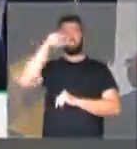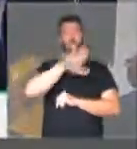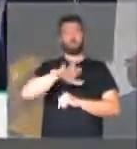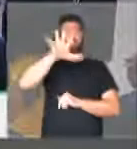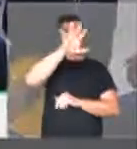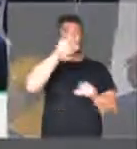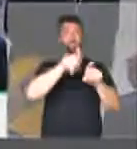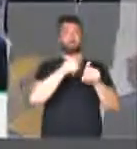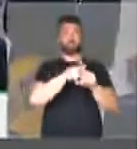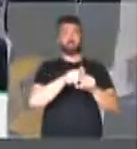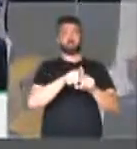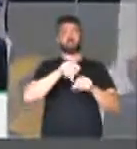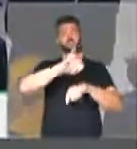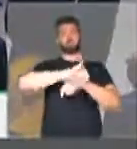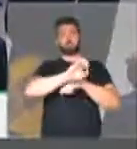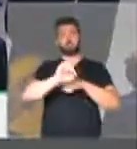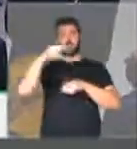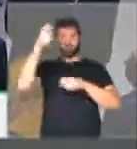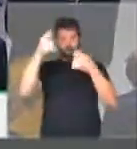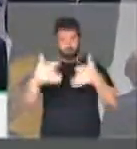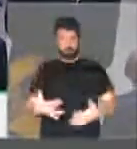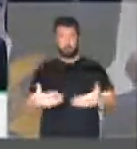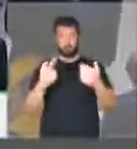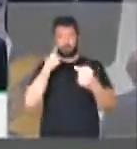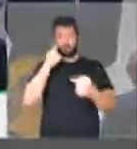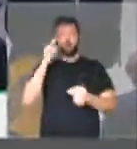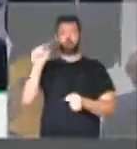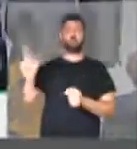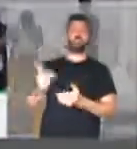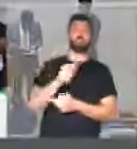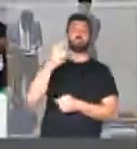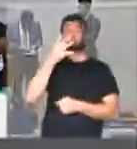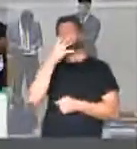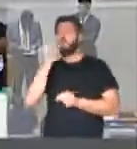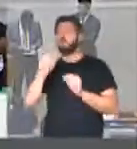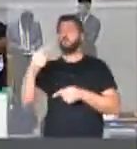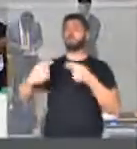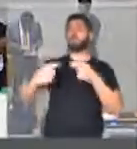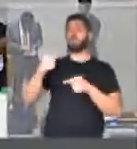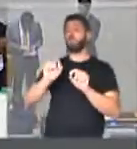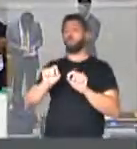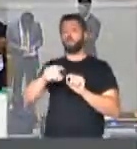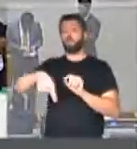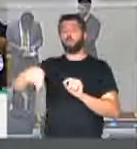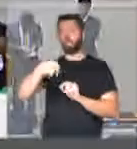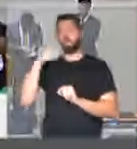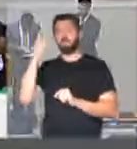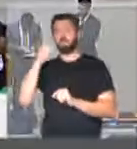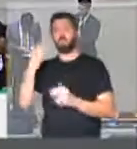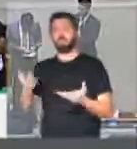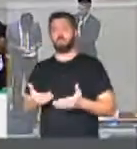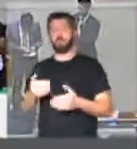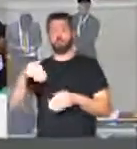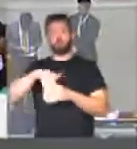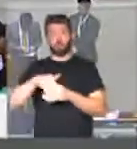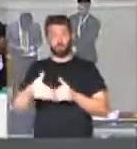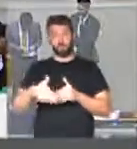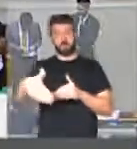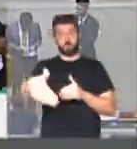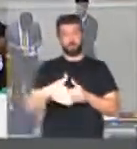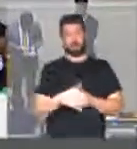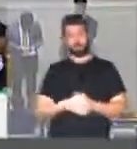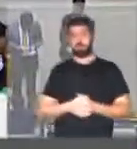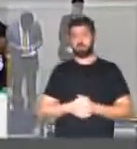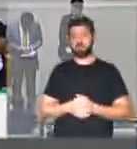nordeste e também centro-oeste. Daqui a pouquinho a traz mais informações, vamos observar o que os deputados devem fazer de votações agora